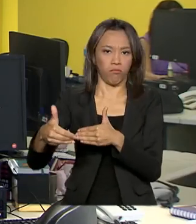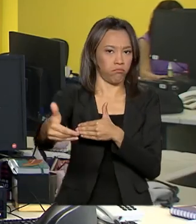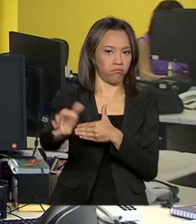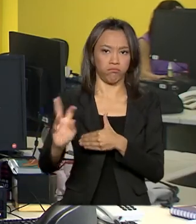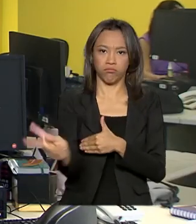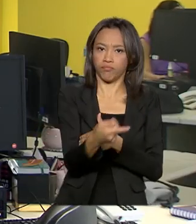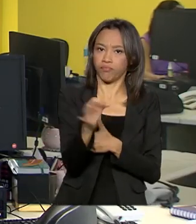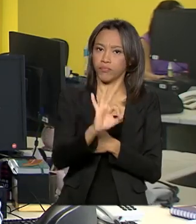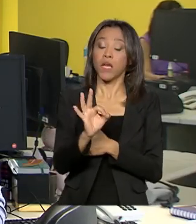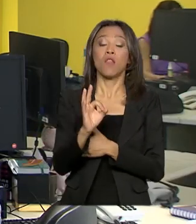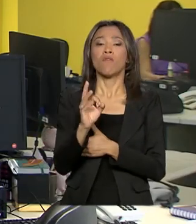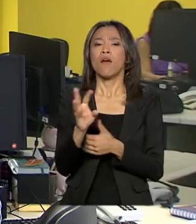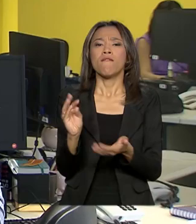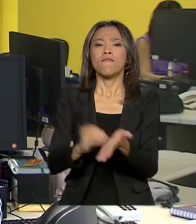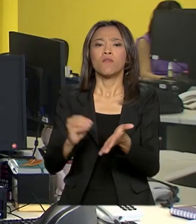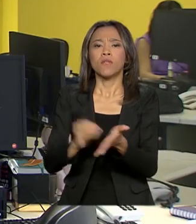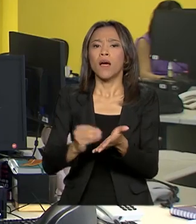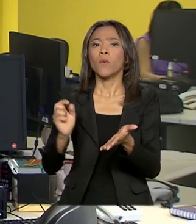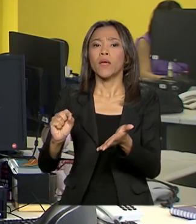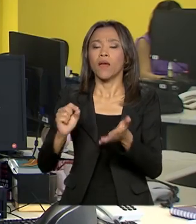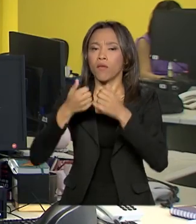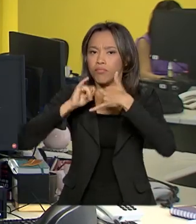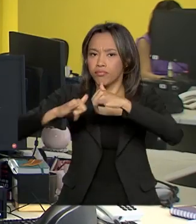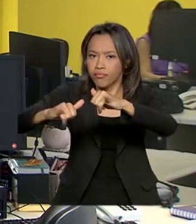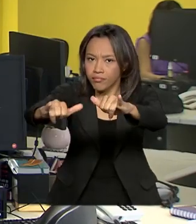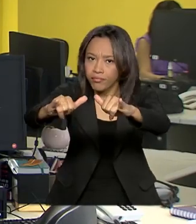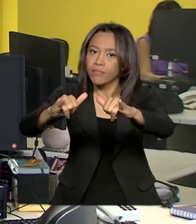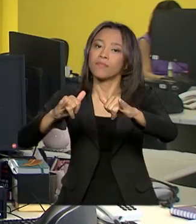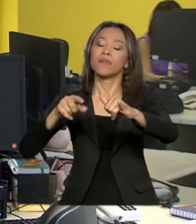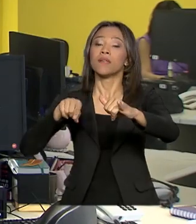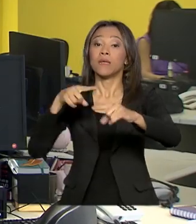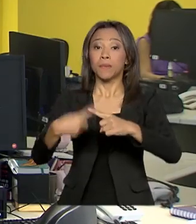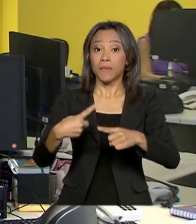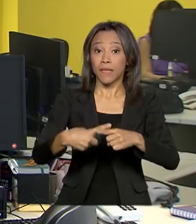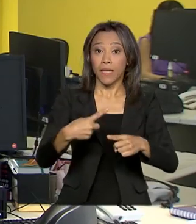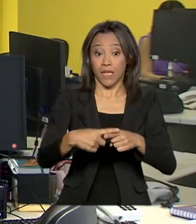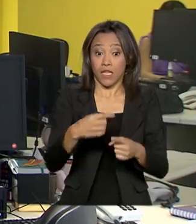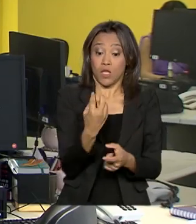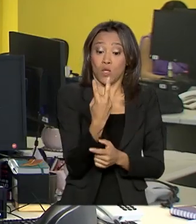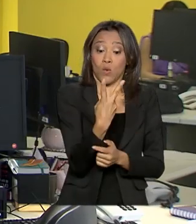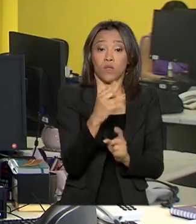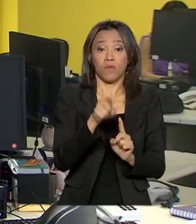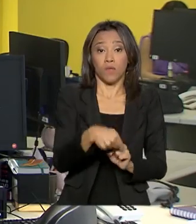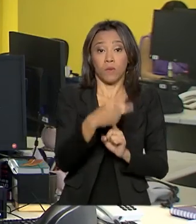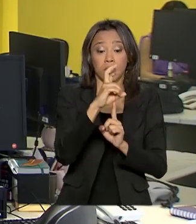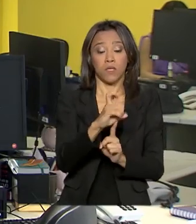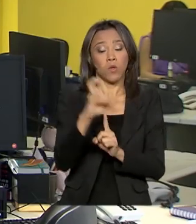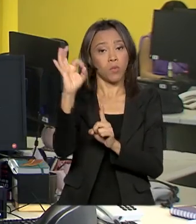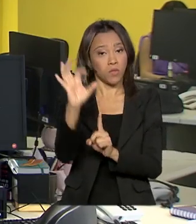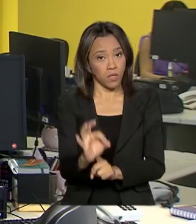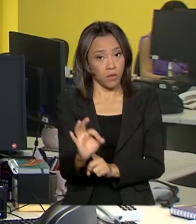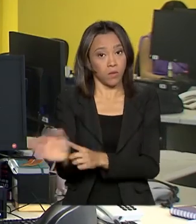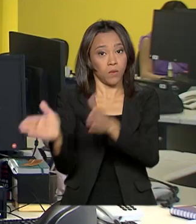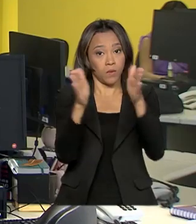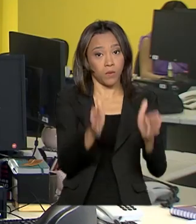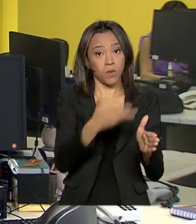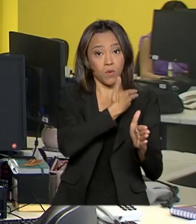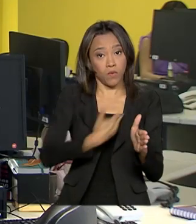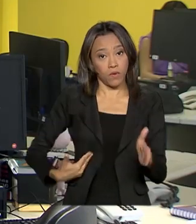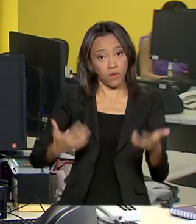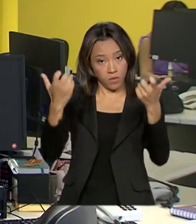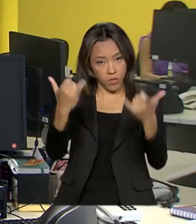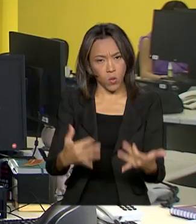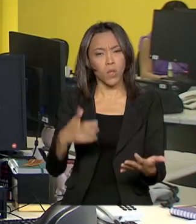que não vai faltar energia, mesmo com o crescimento da economia, acima de 2,5%. O governo destacou que tem